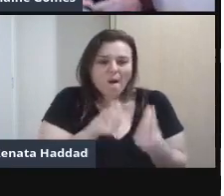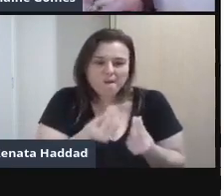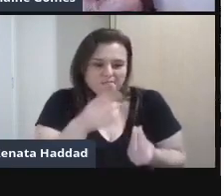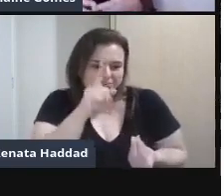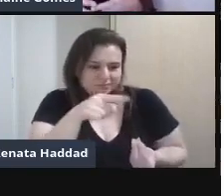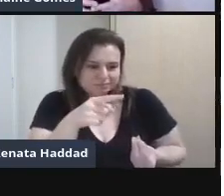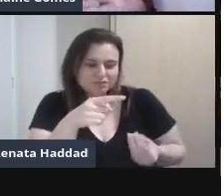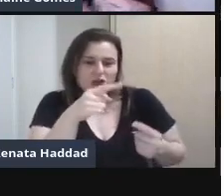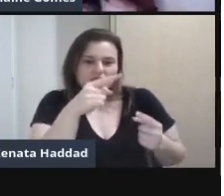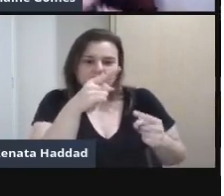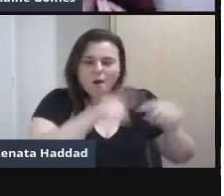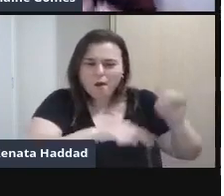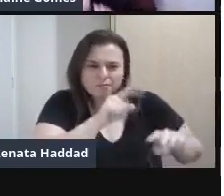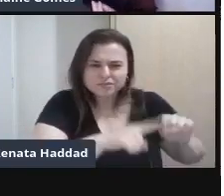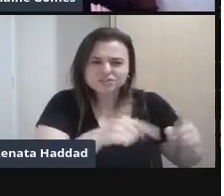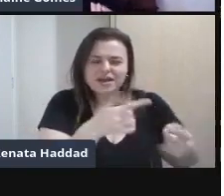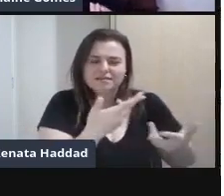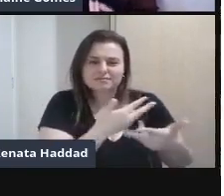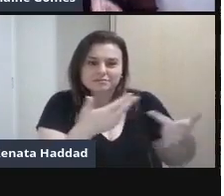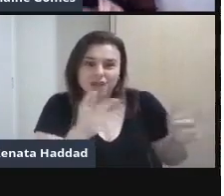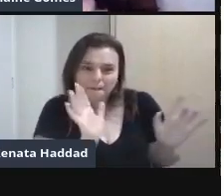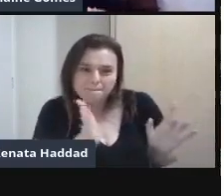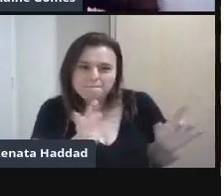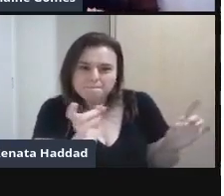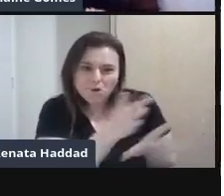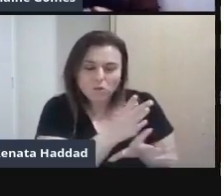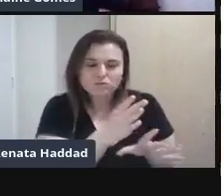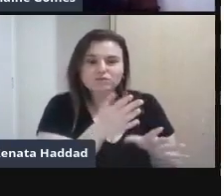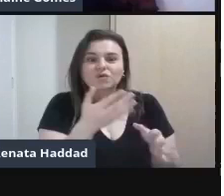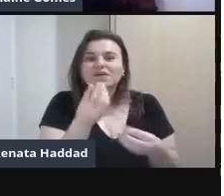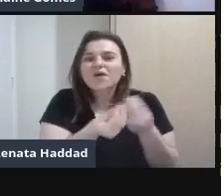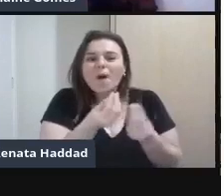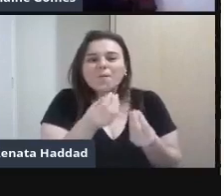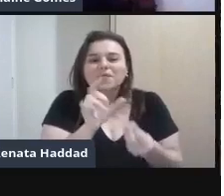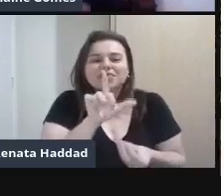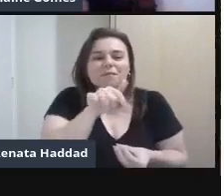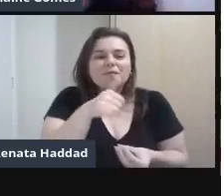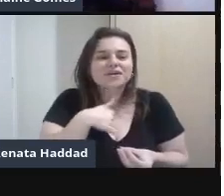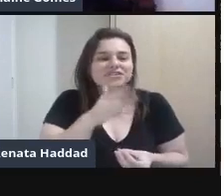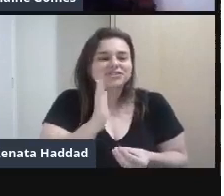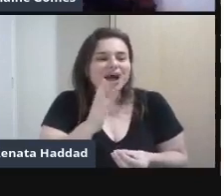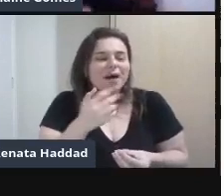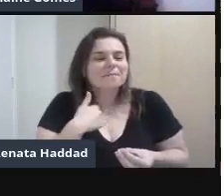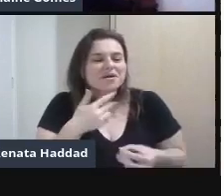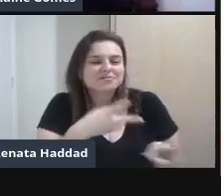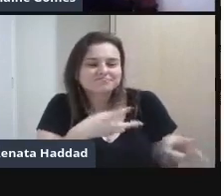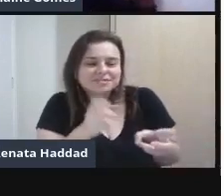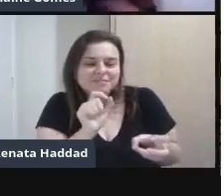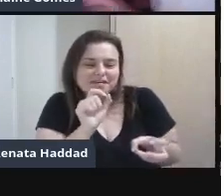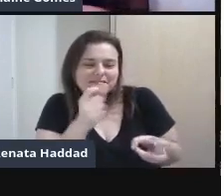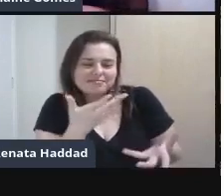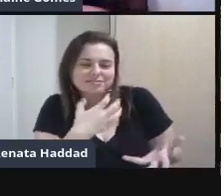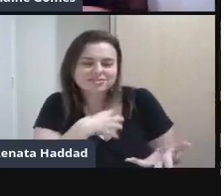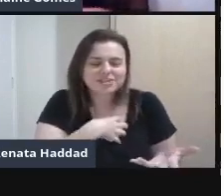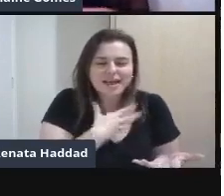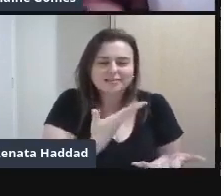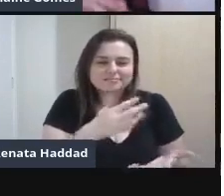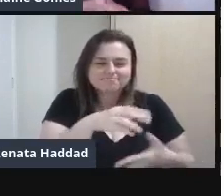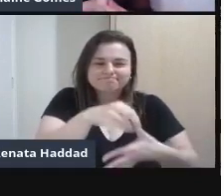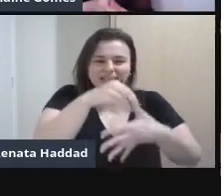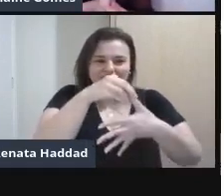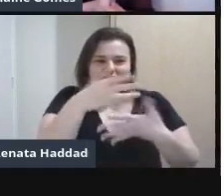partir do que está pronto A gente discute a ideia Do que ele pode Nos trazer como leitura Como referência Ou seja